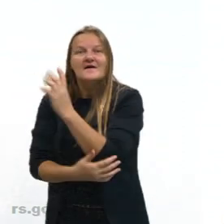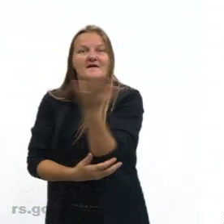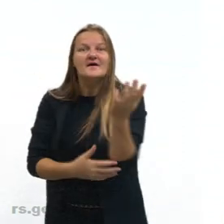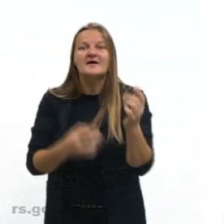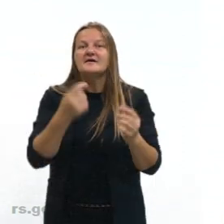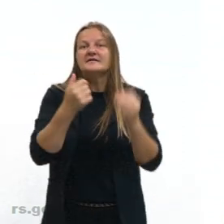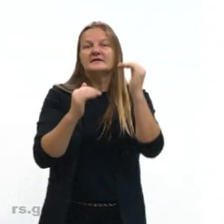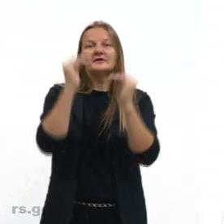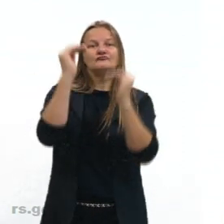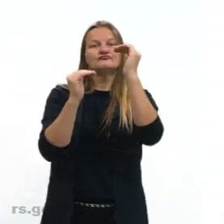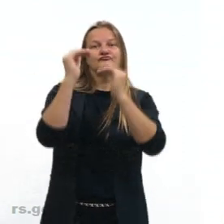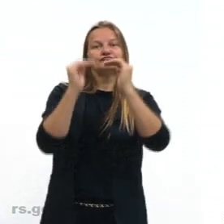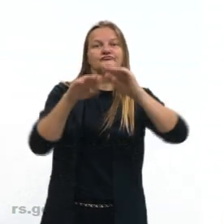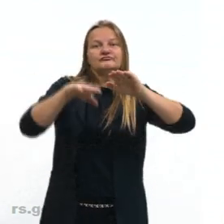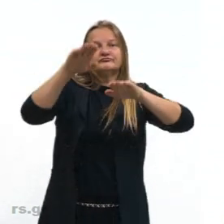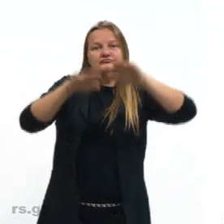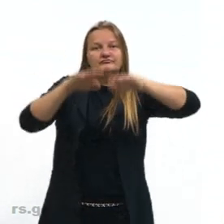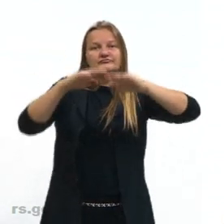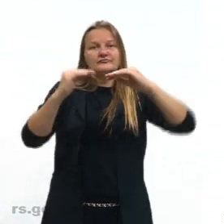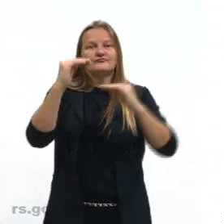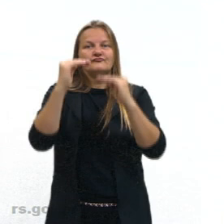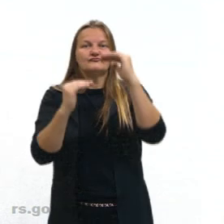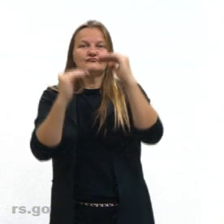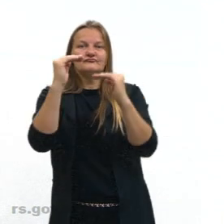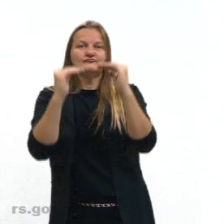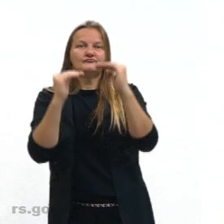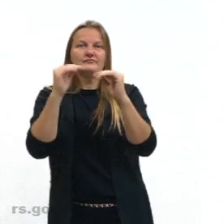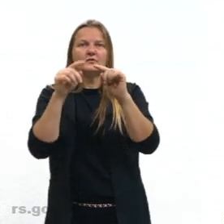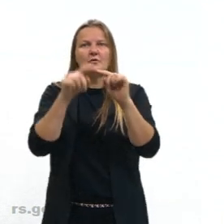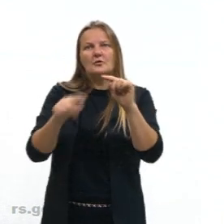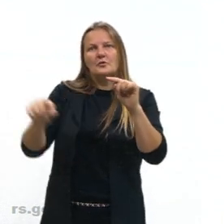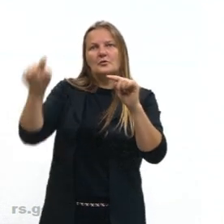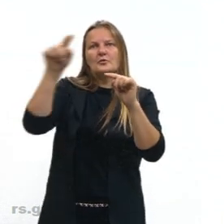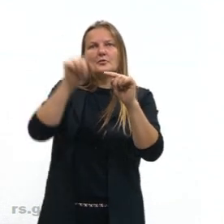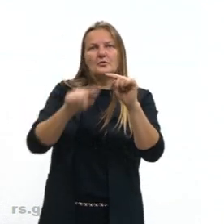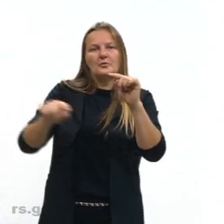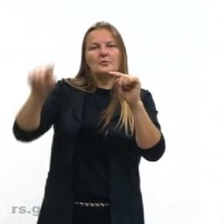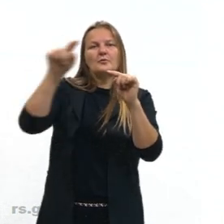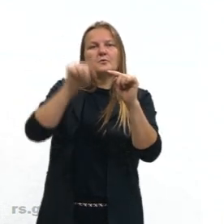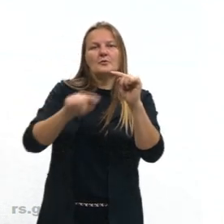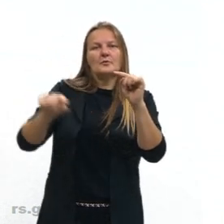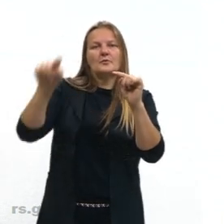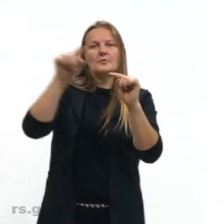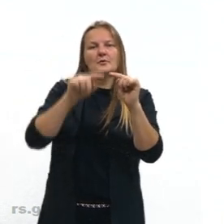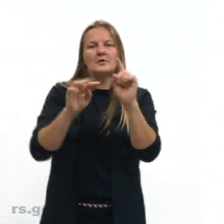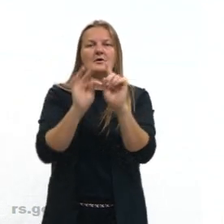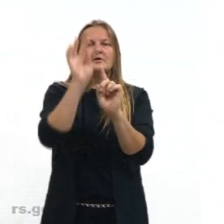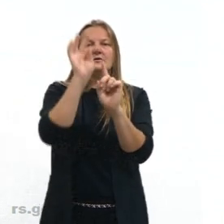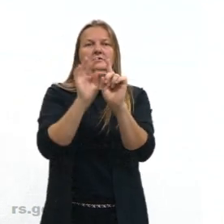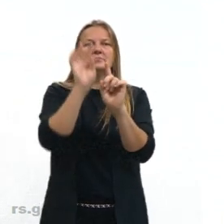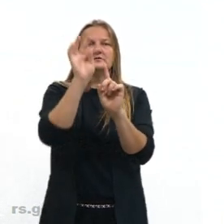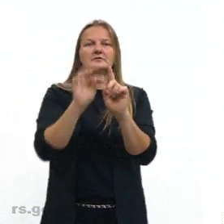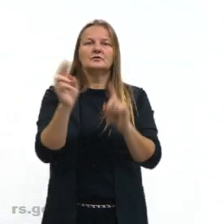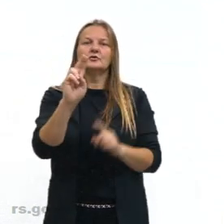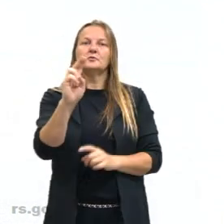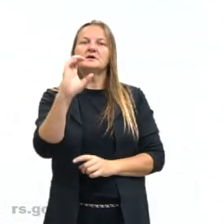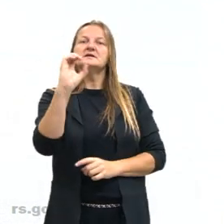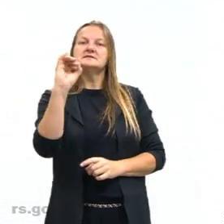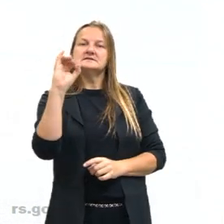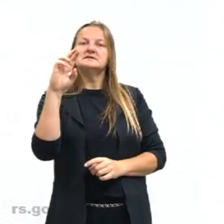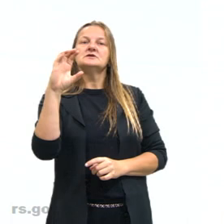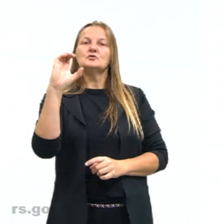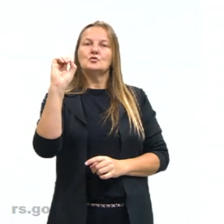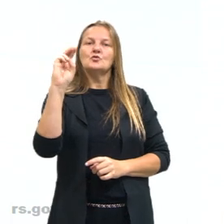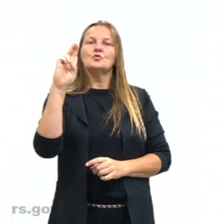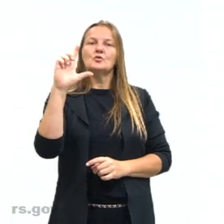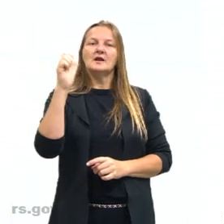e o que tá frio, esquentar. Então ela vai ter uma circulação dessa temperatura, certo? E a gente chama isso de circulação geral